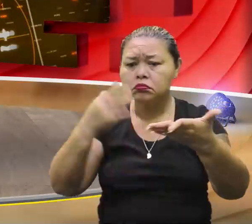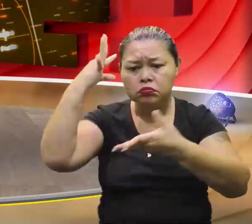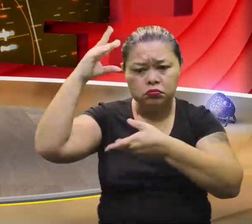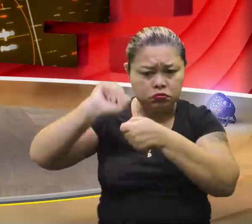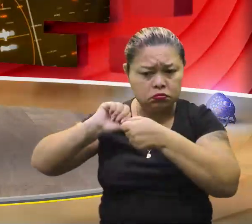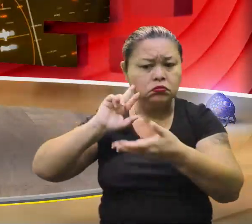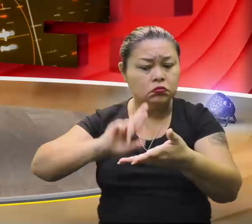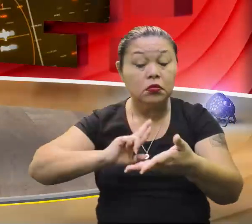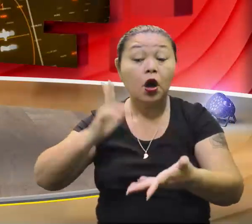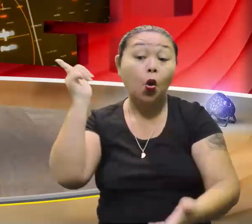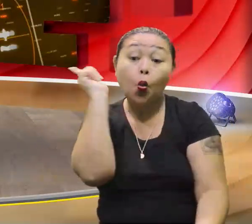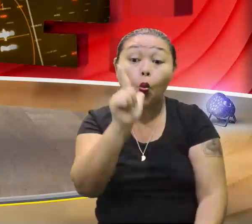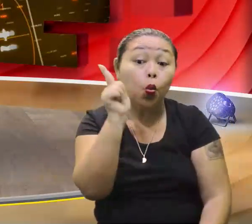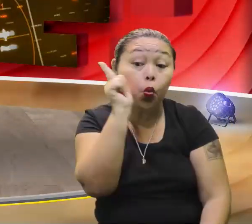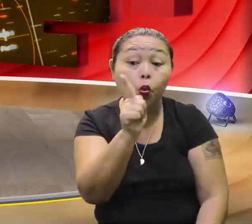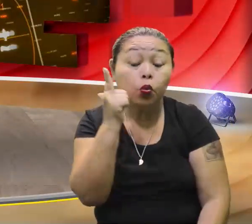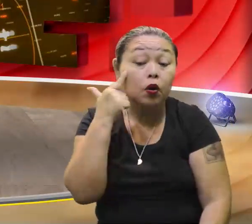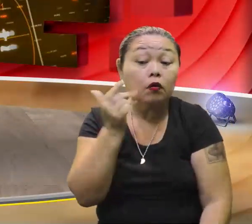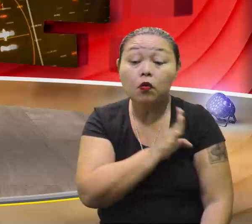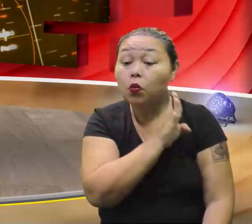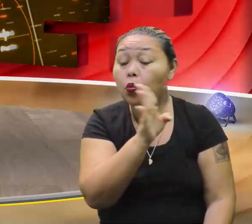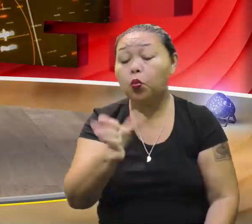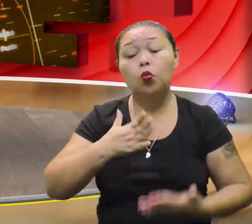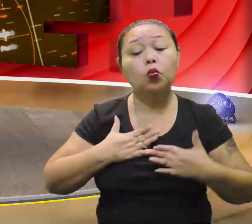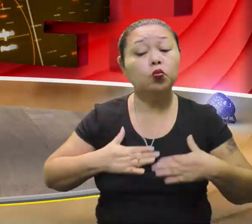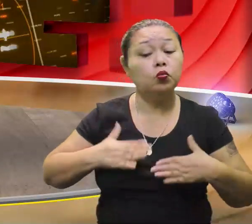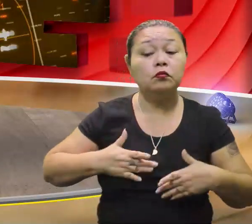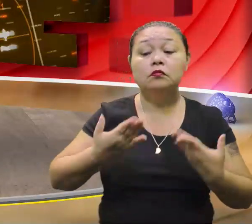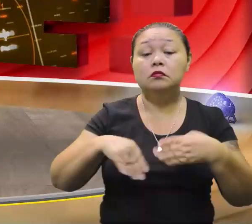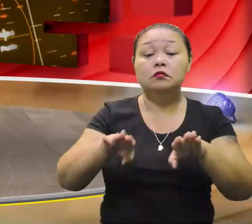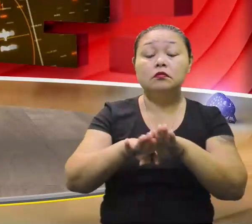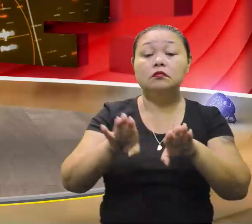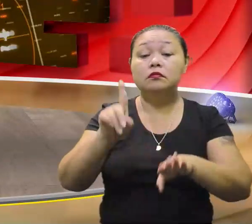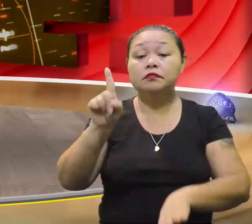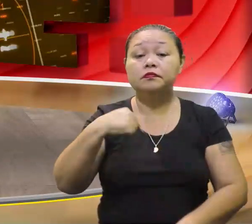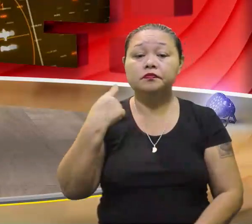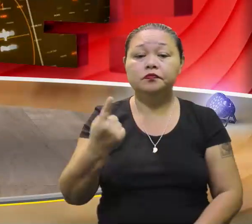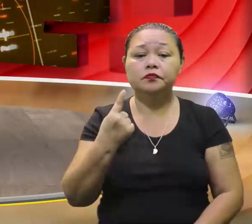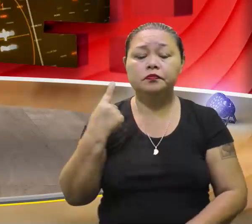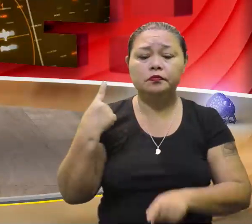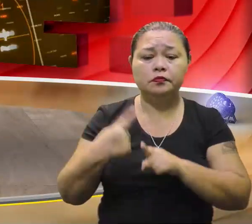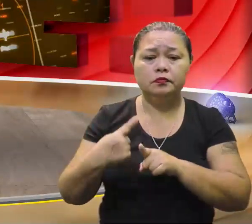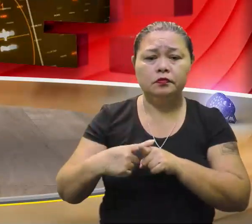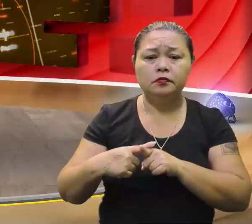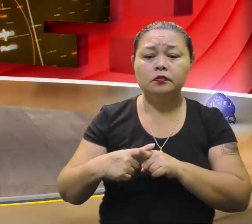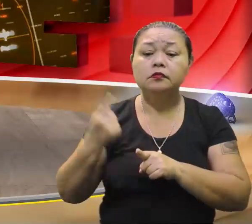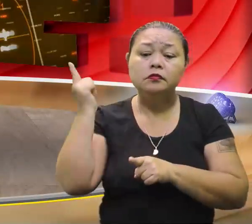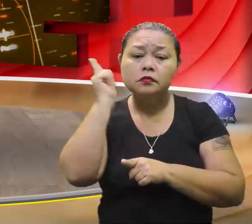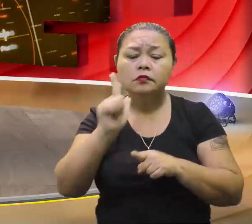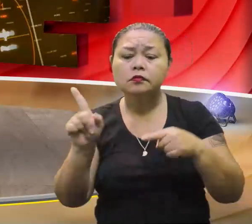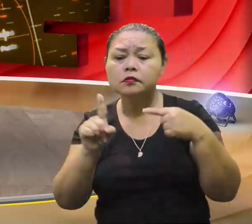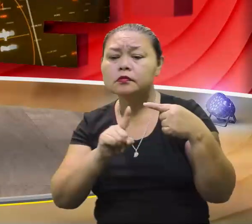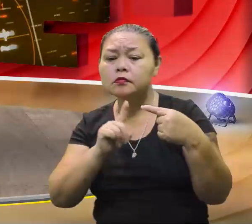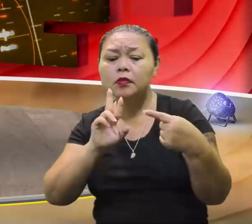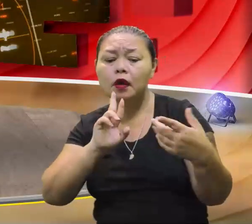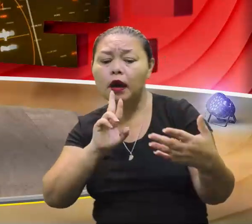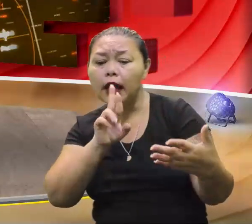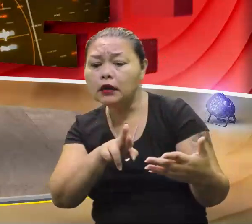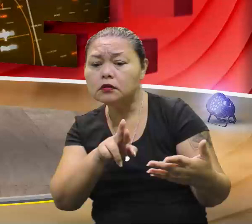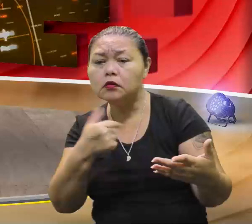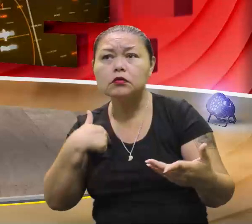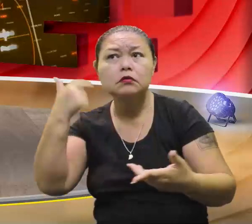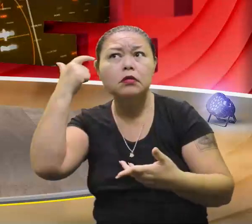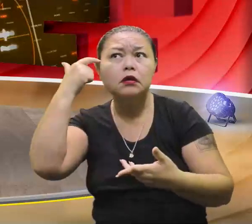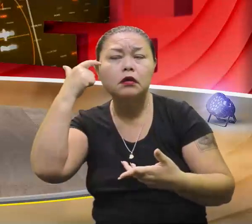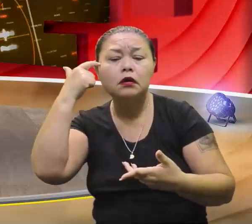raciocínio lógico. Se vocês conseguirem fazer por esse caminho, tranquilo também. E o legal é porque, assim, por que eu consigo chegar na resposta com esse